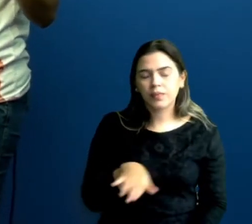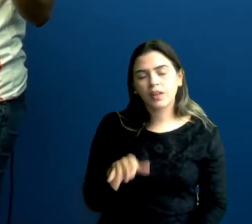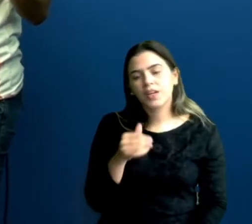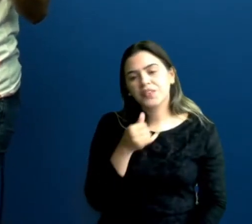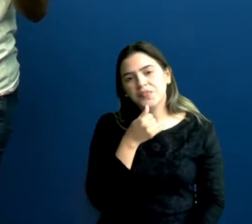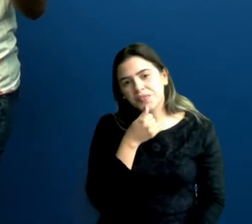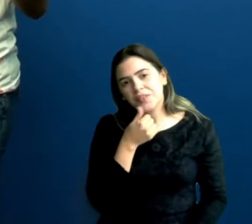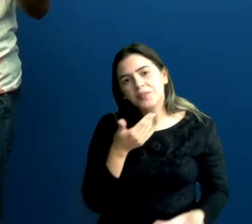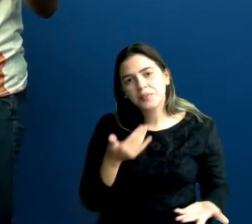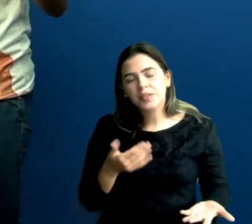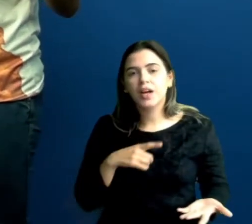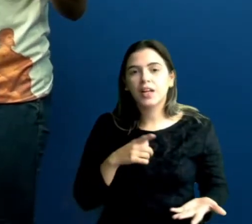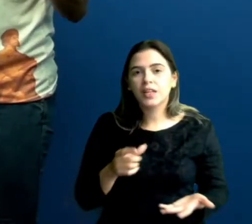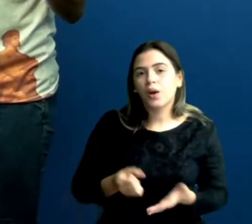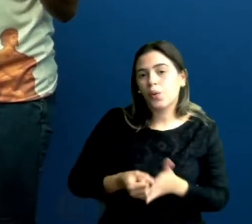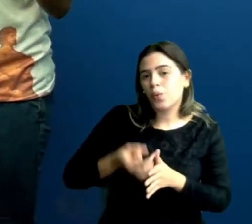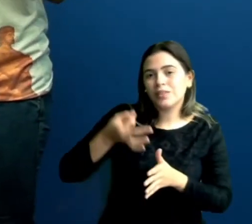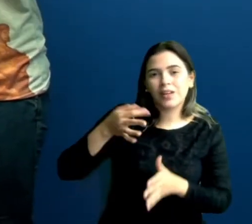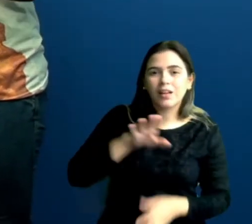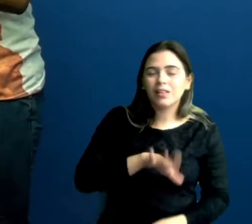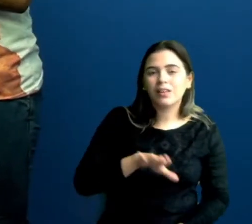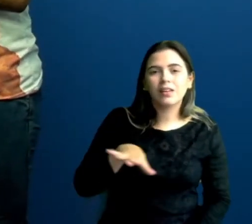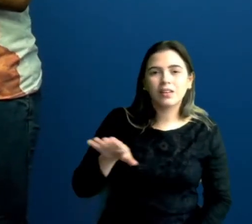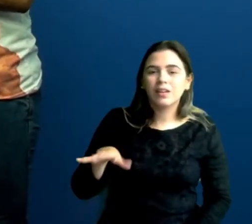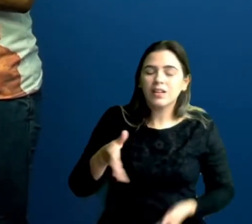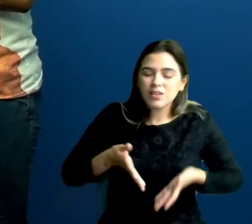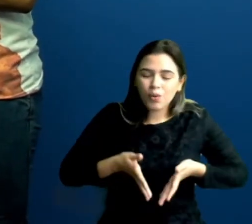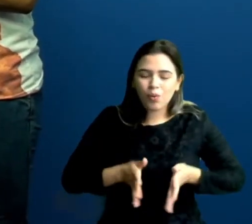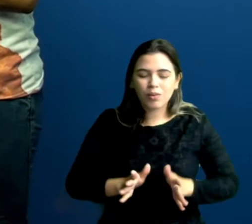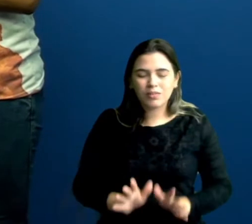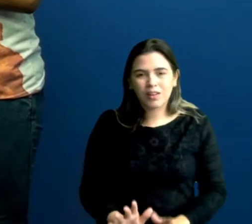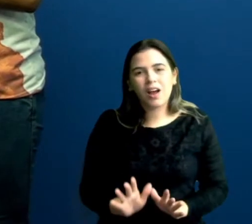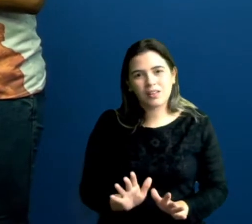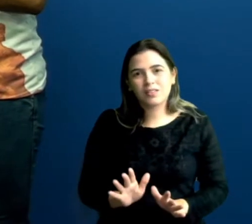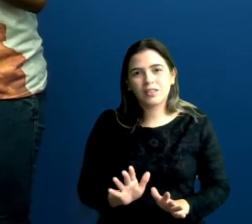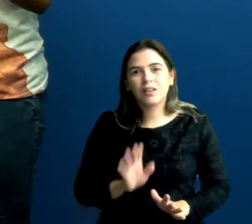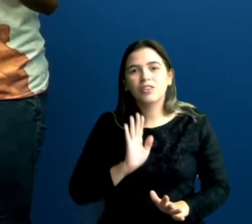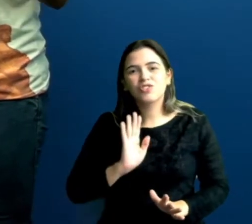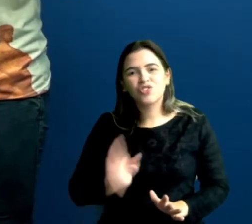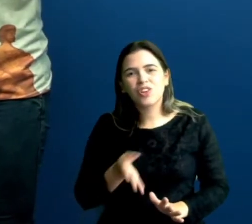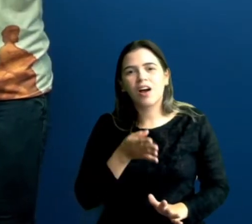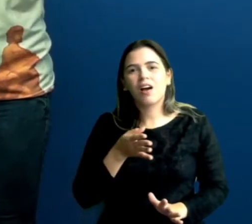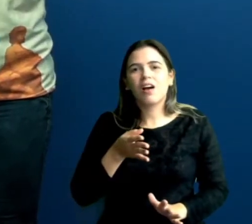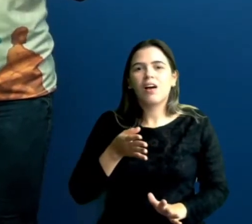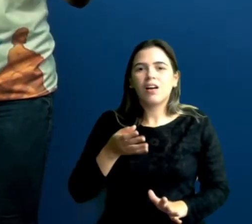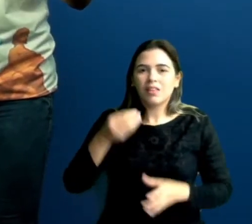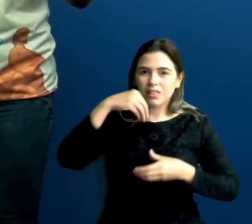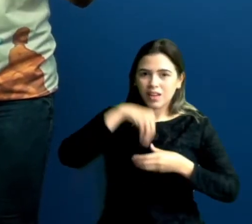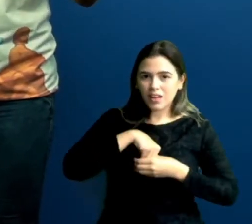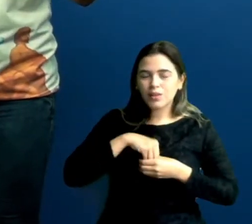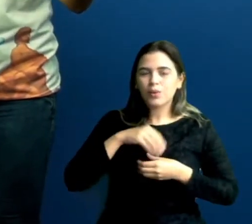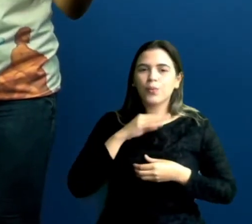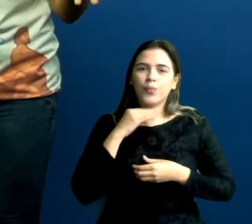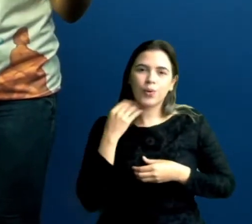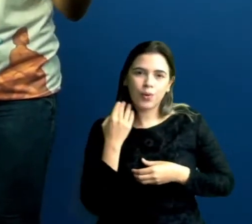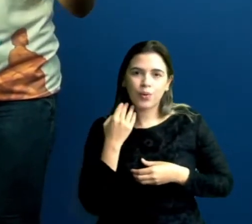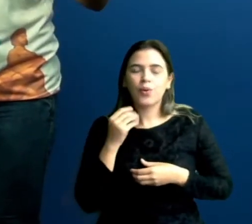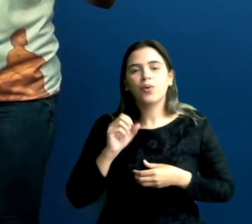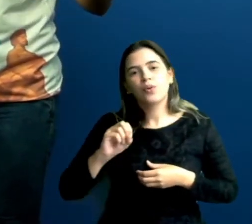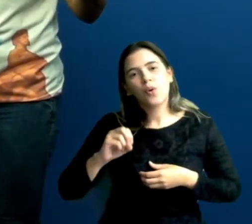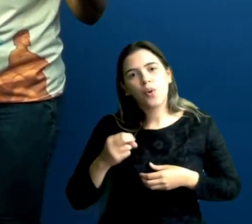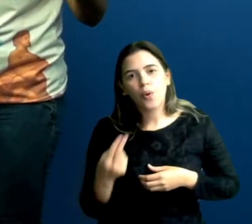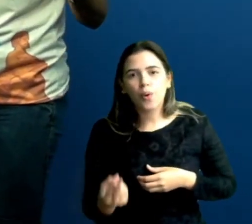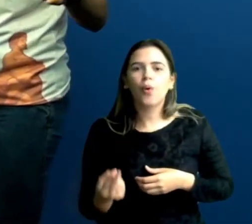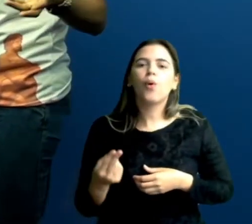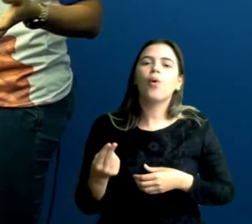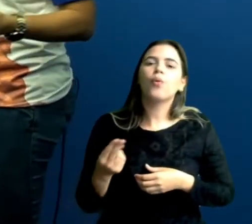ainda tem uma grande quantidade de crianças que ou nascem mortos, né? Ou acabam morrendo antes de completar